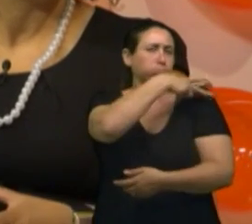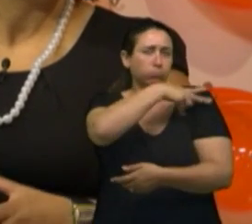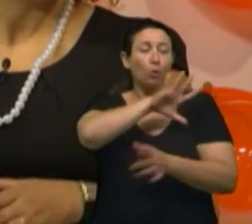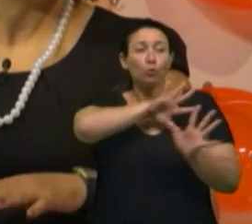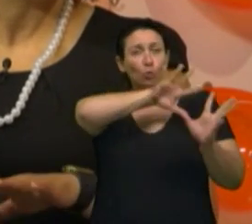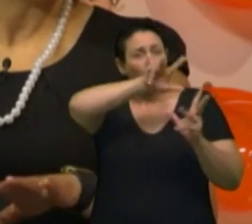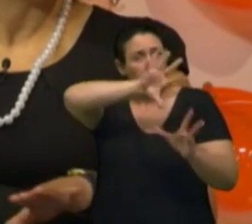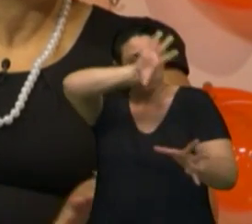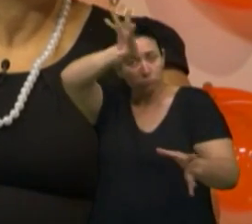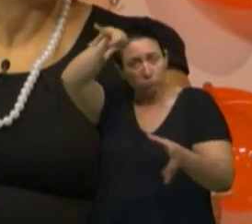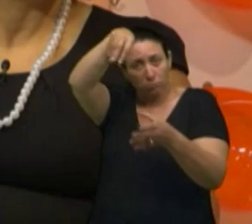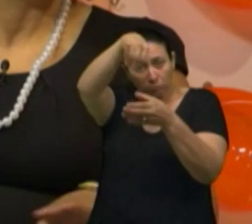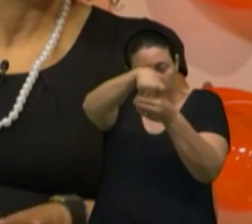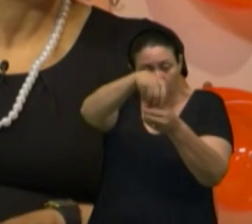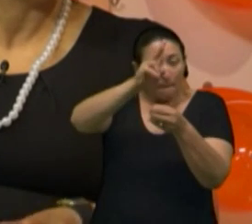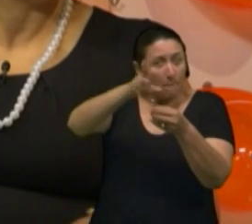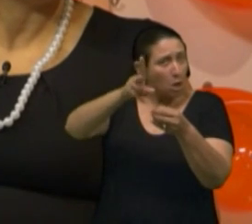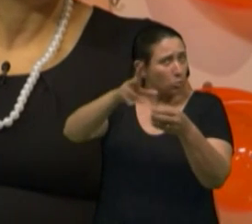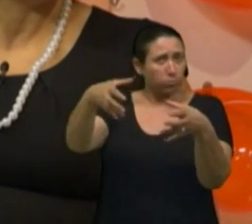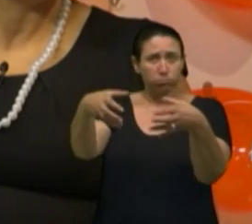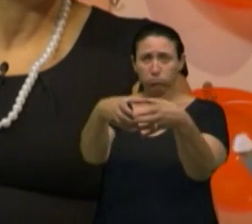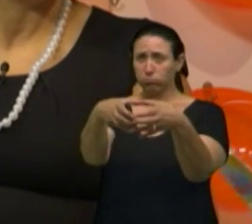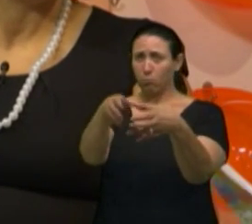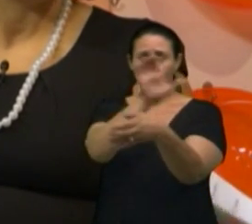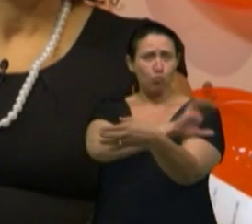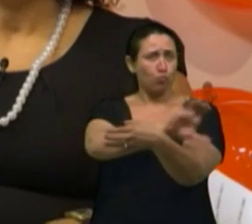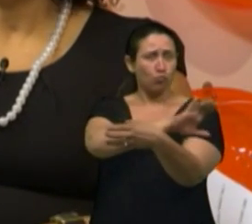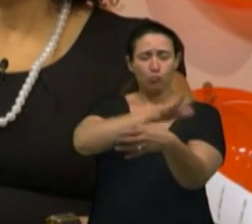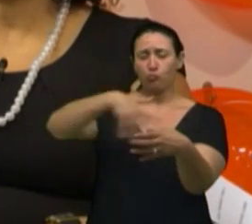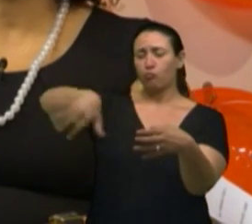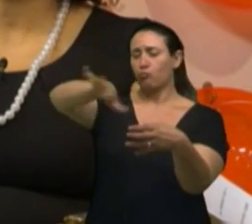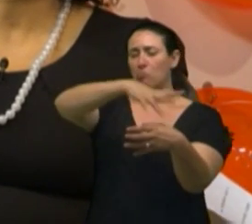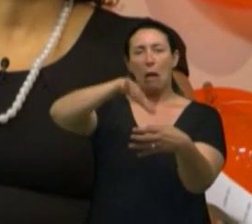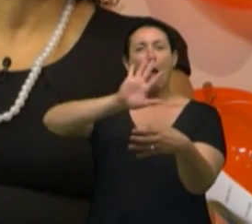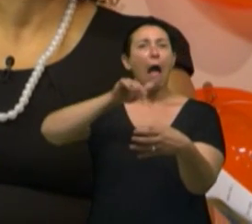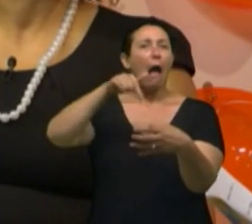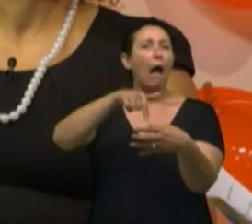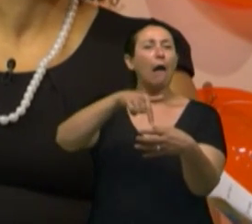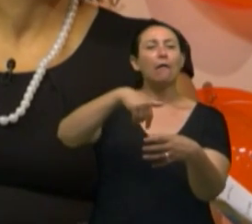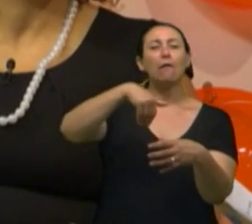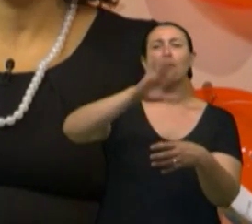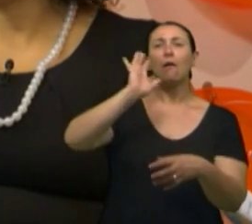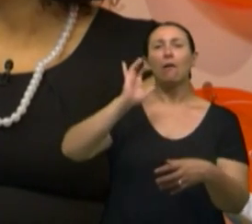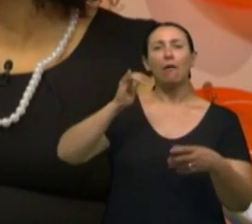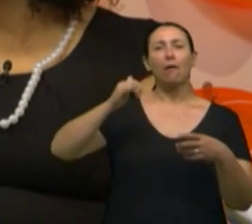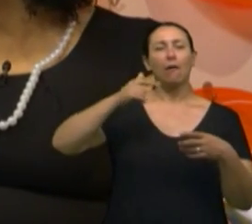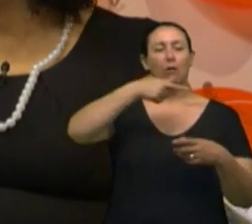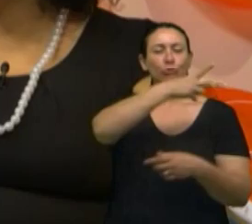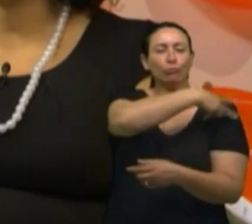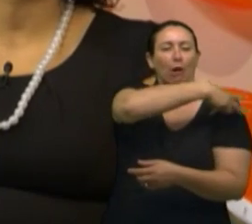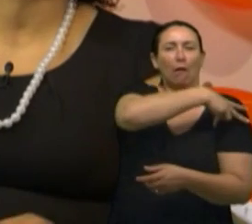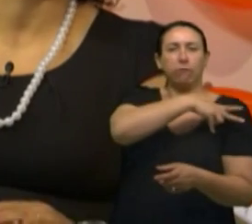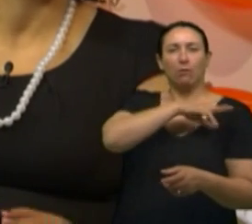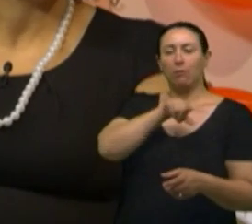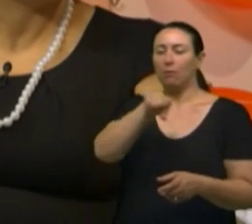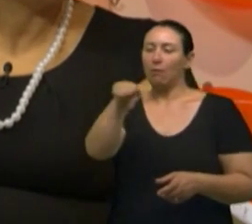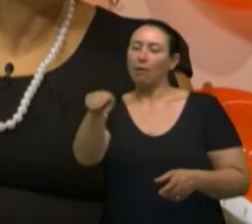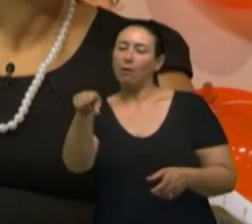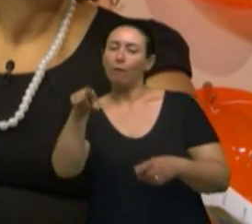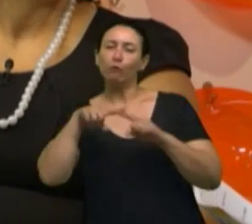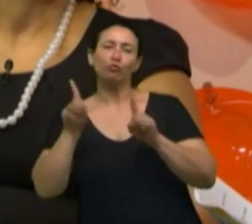curso, igualmente, não tem diferença. ok. Porque todos estão passando pelo mesmo período de